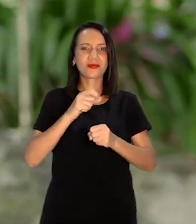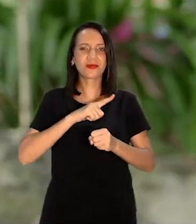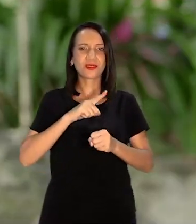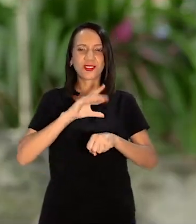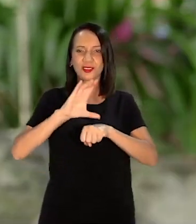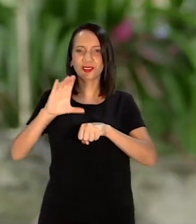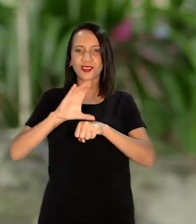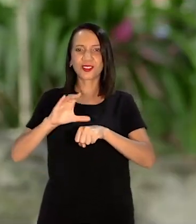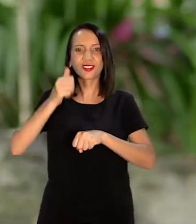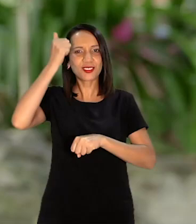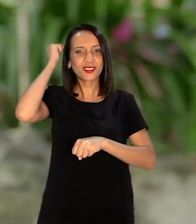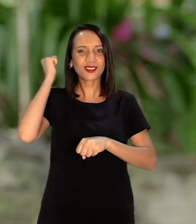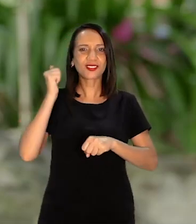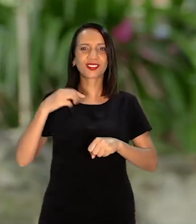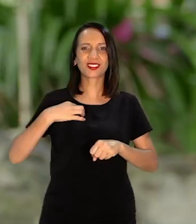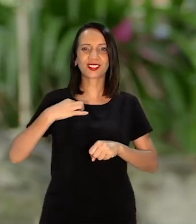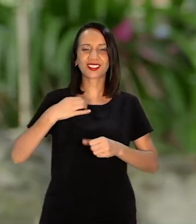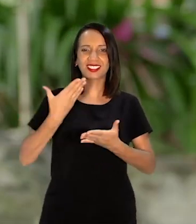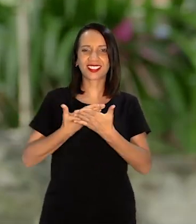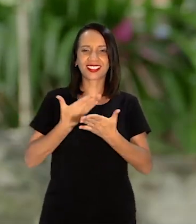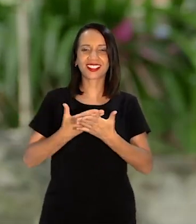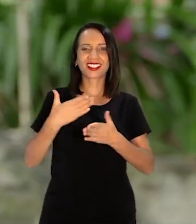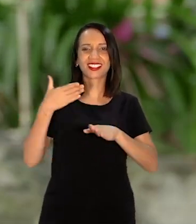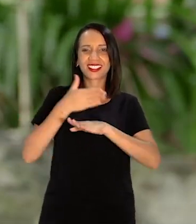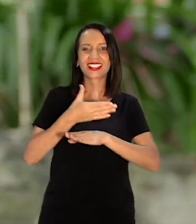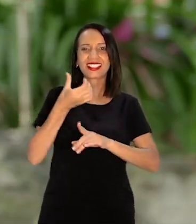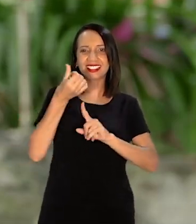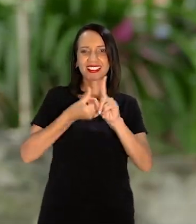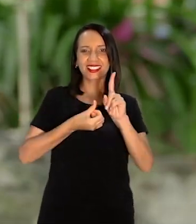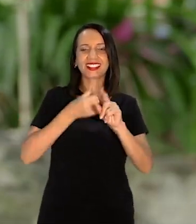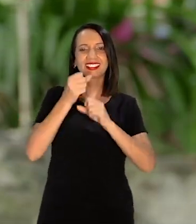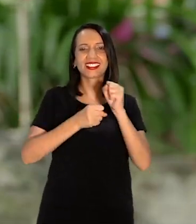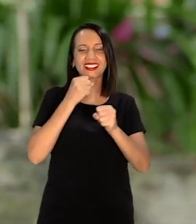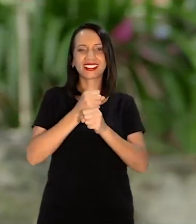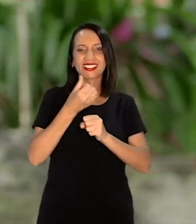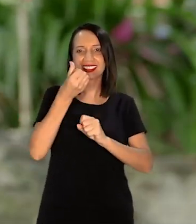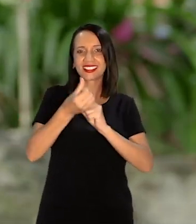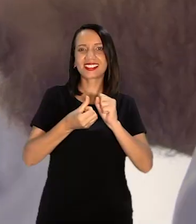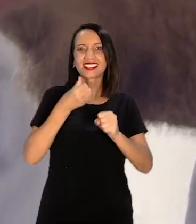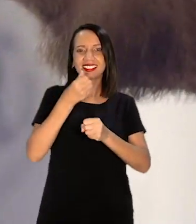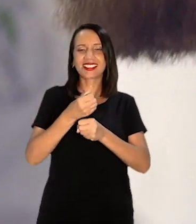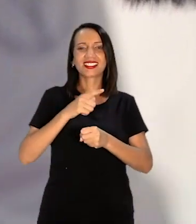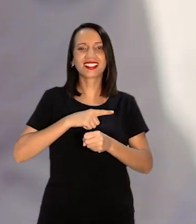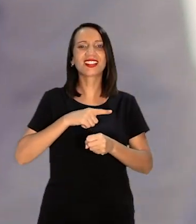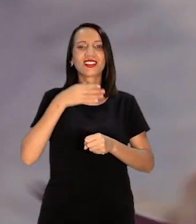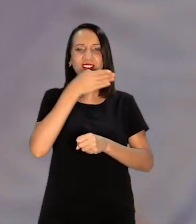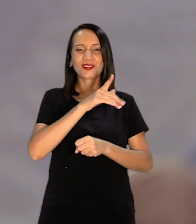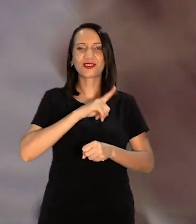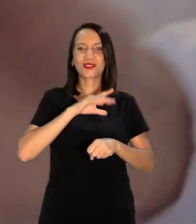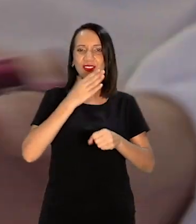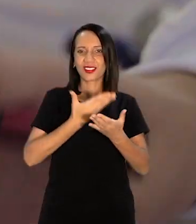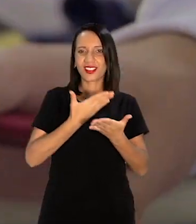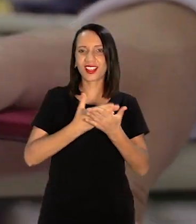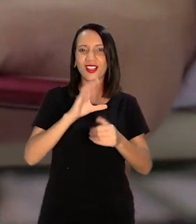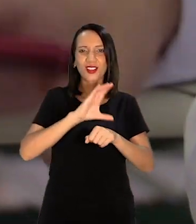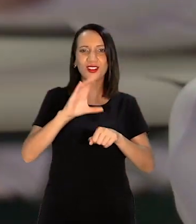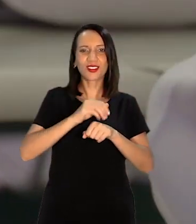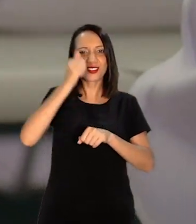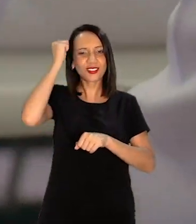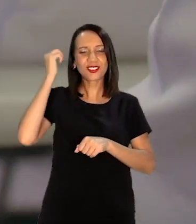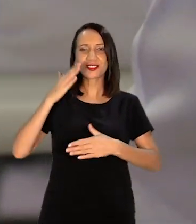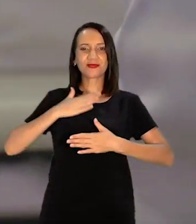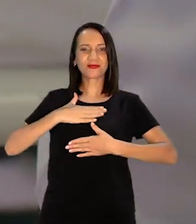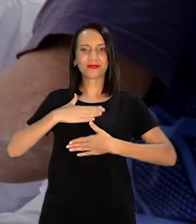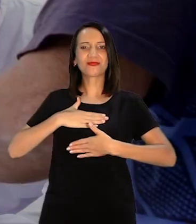comunitário E eu fui dar aula Os seis anos Que eu fiquei em Minas Gerais Eu fiquei dando aula No cursinho E quando eu voltei para cá Foi muito natural